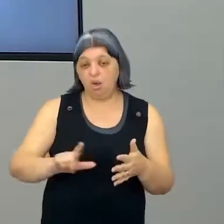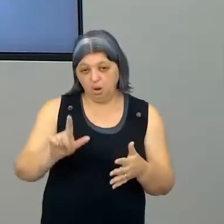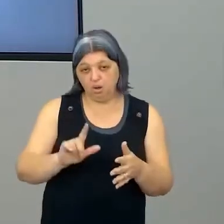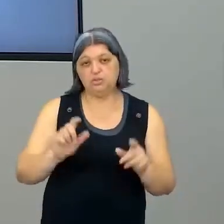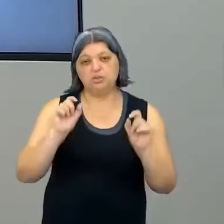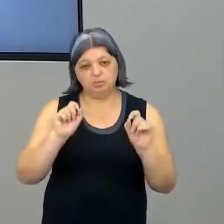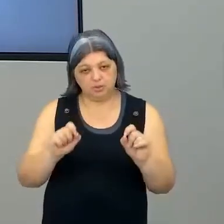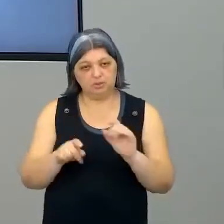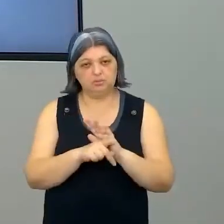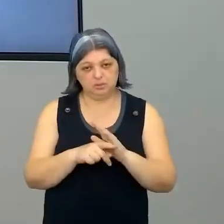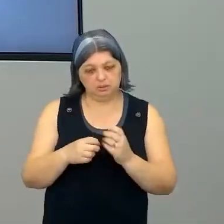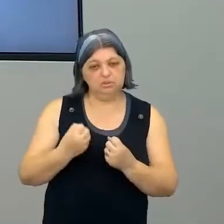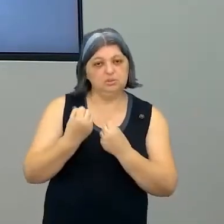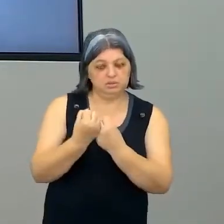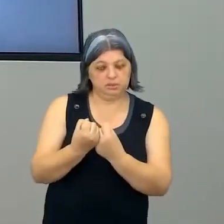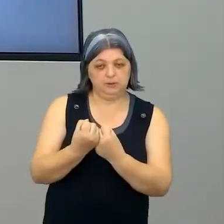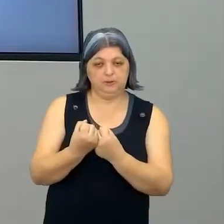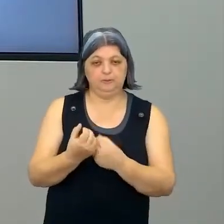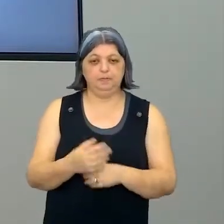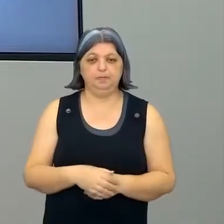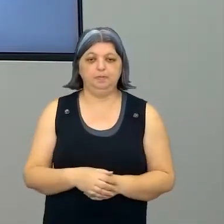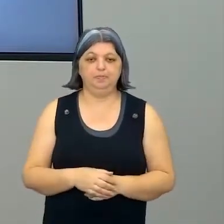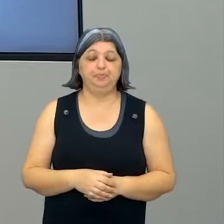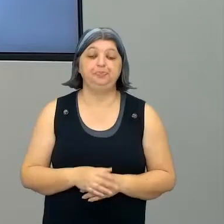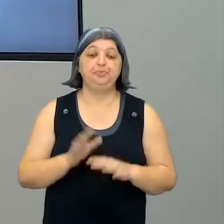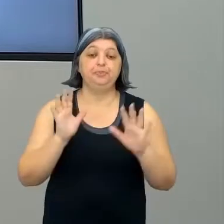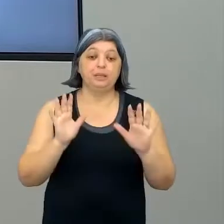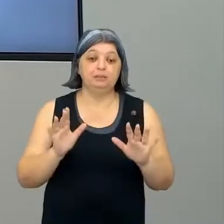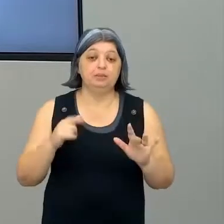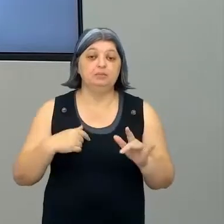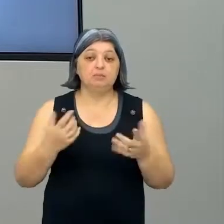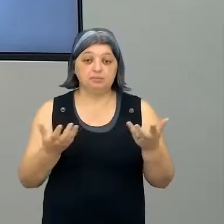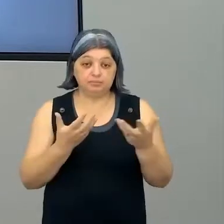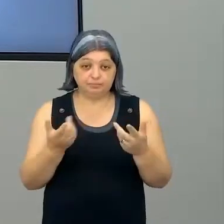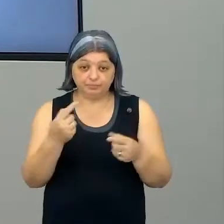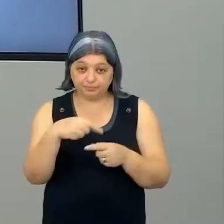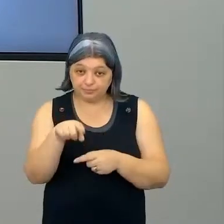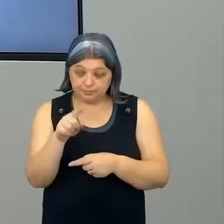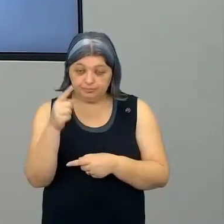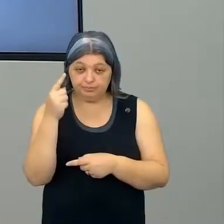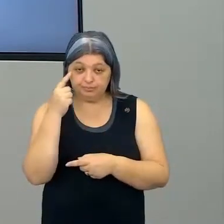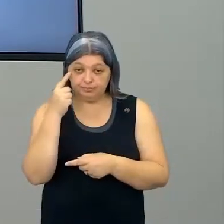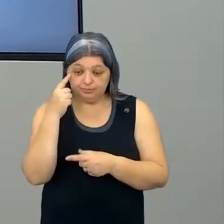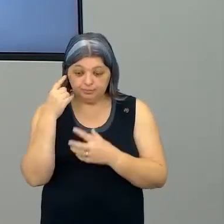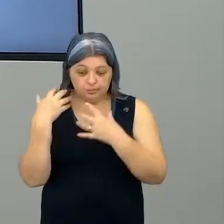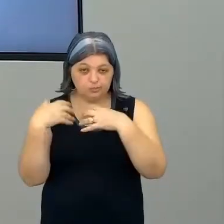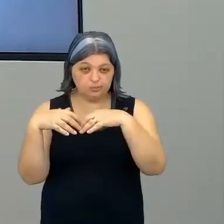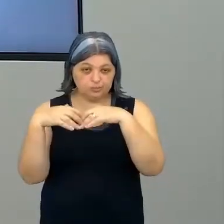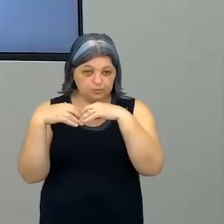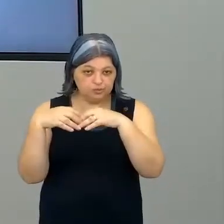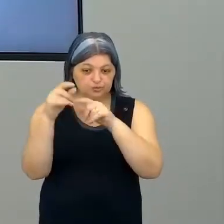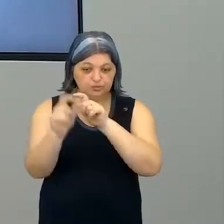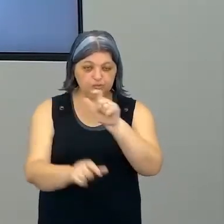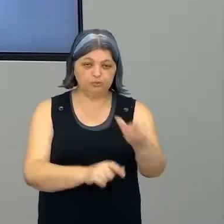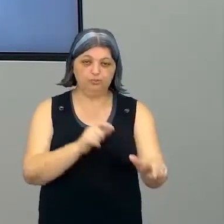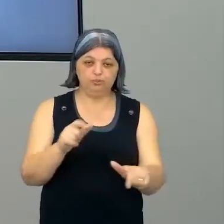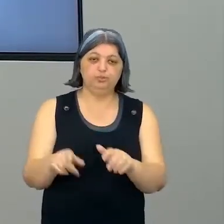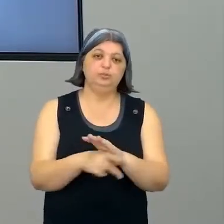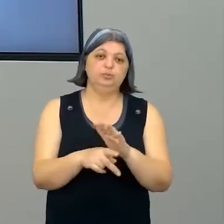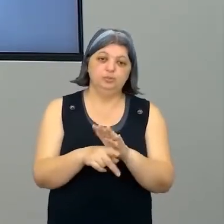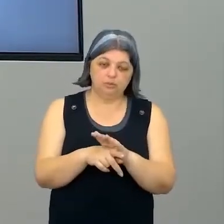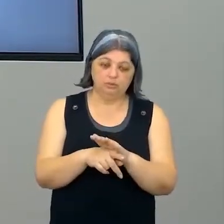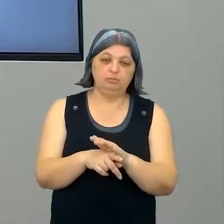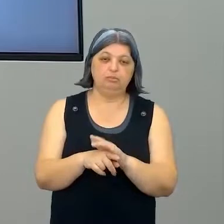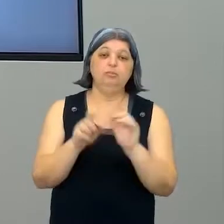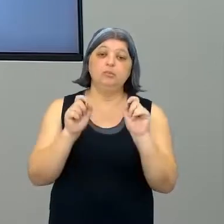se apoiar nesse processo. Mas, o que a gente quer trazer para vocês é que vocês, agora, também